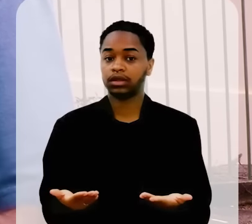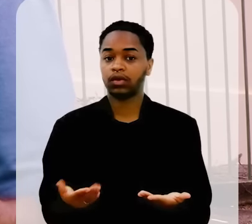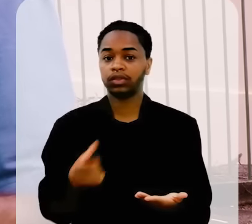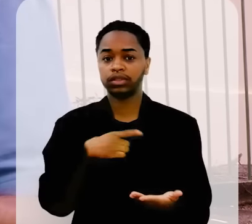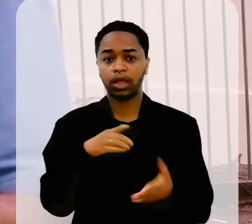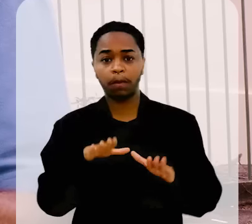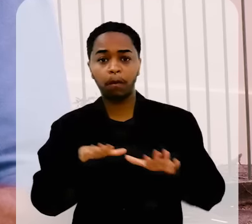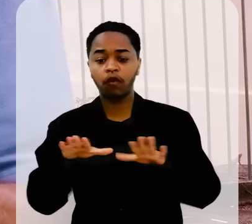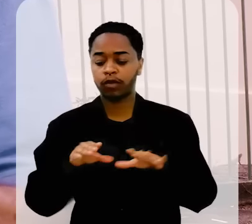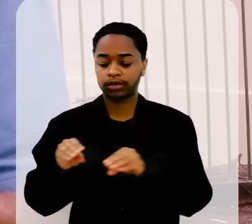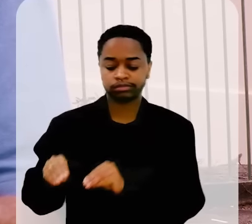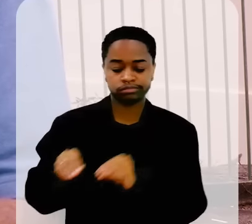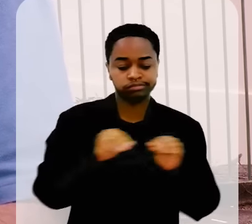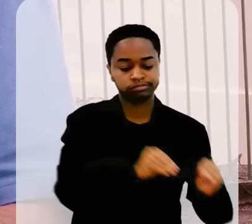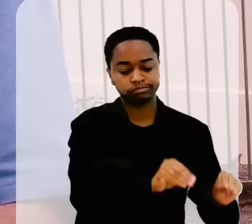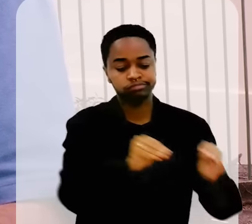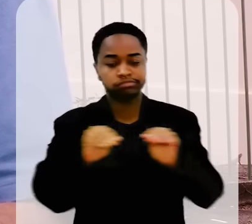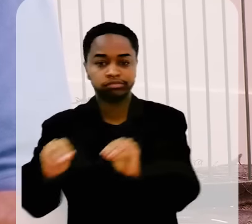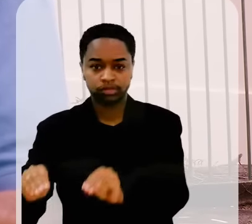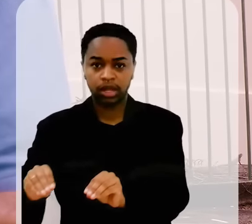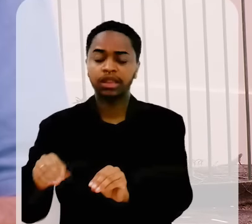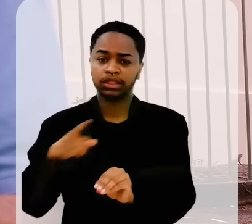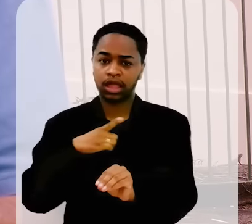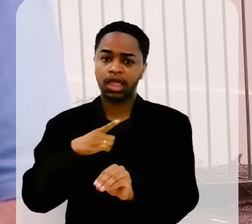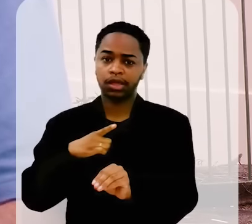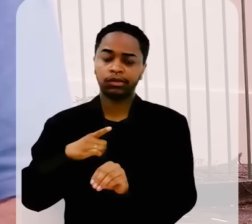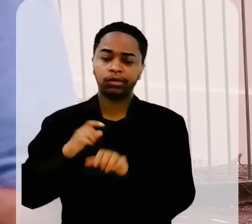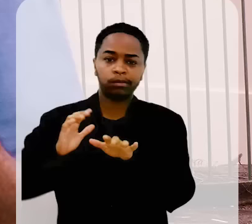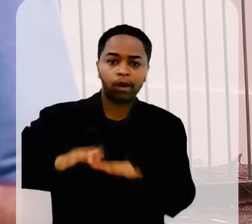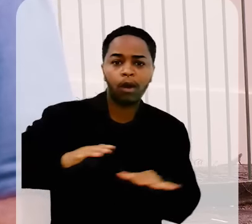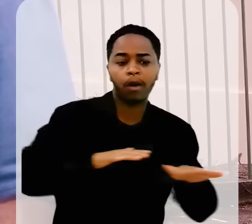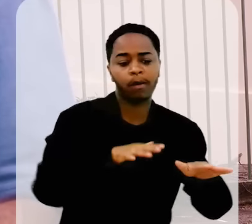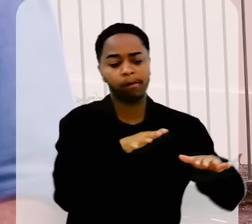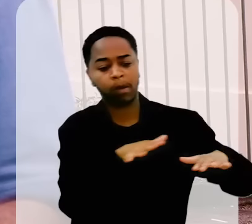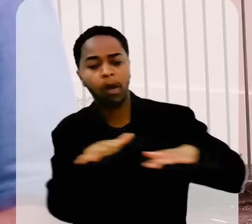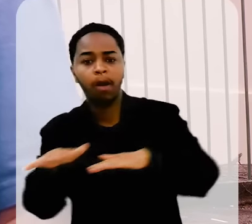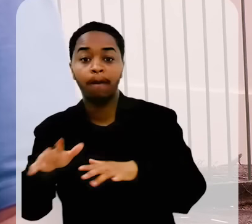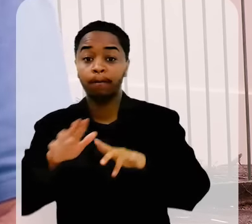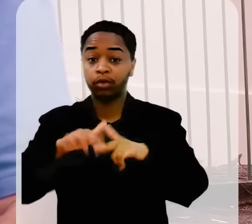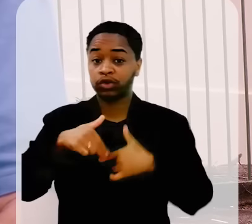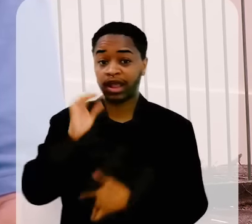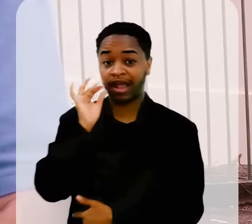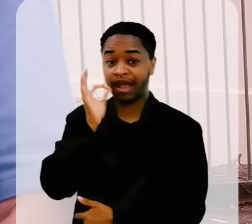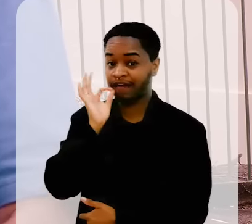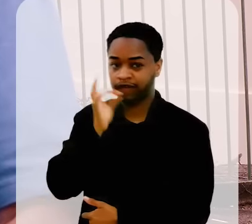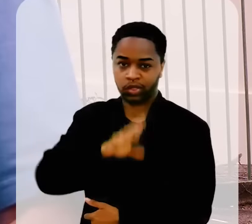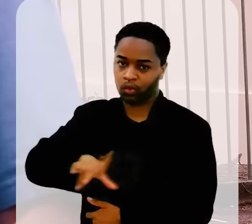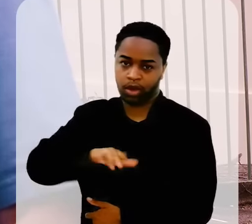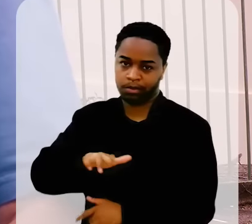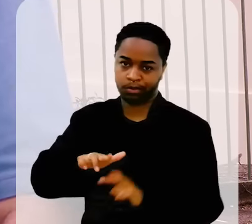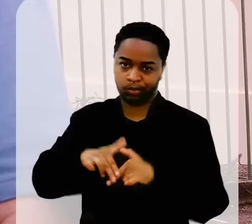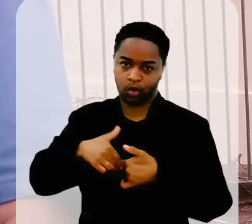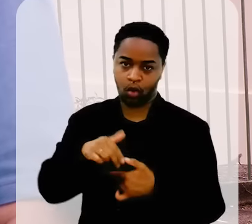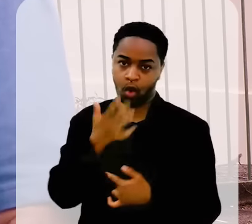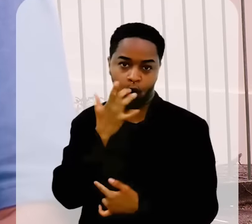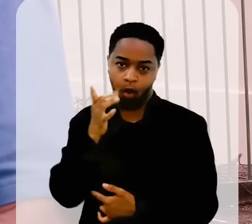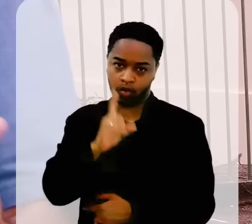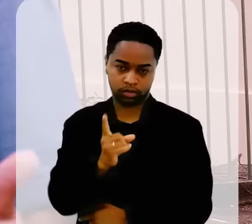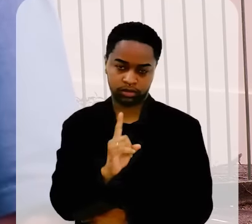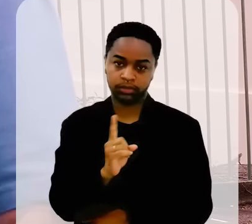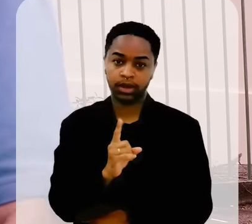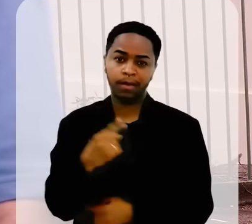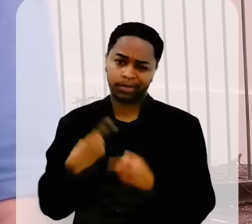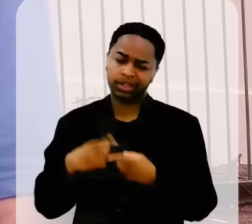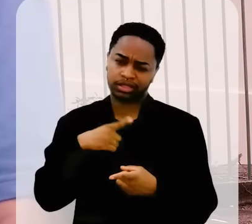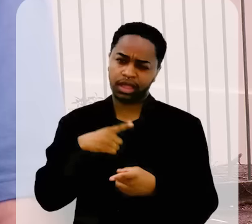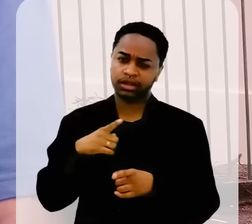Então, esse movimento de tropeiros aqui foi intenso, mas devido ao café. Não devido ao ouro que Cantagalo